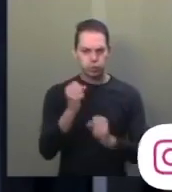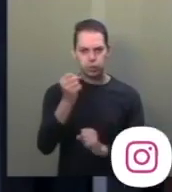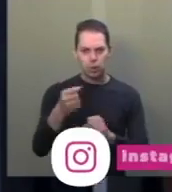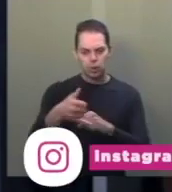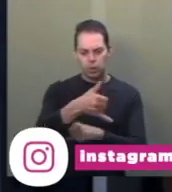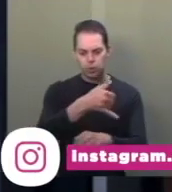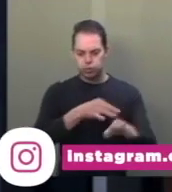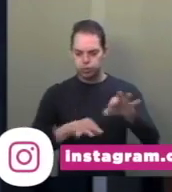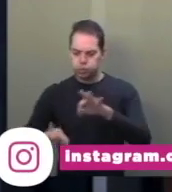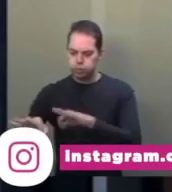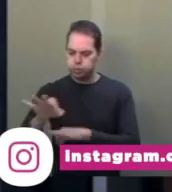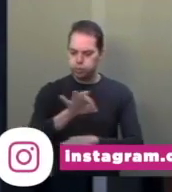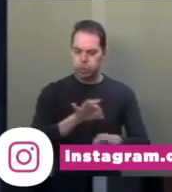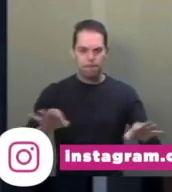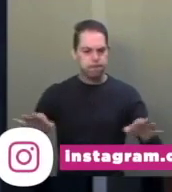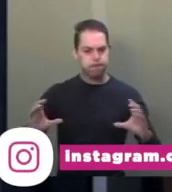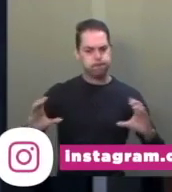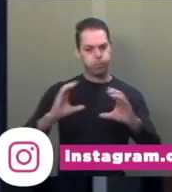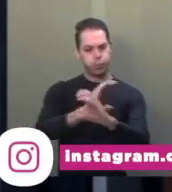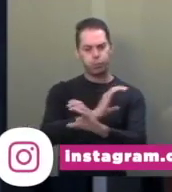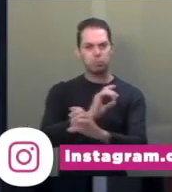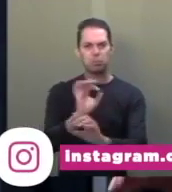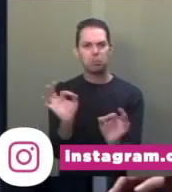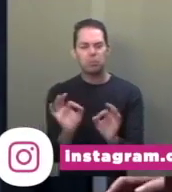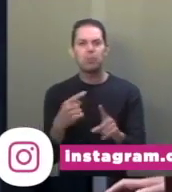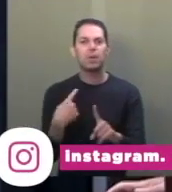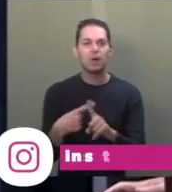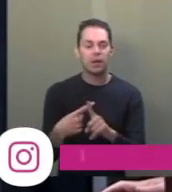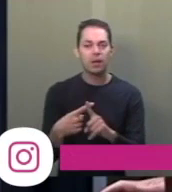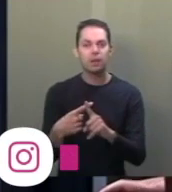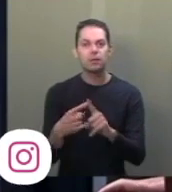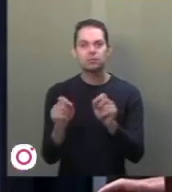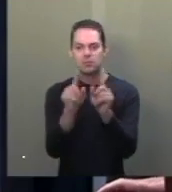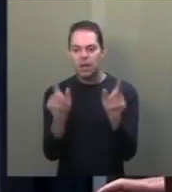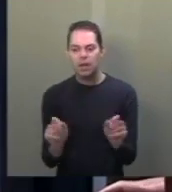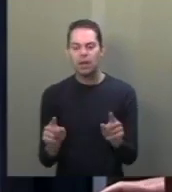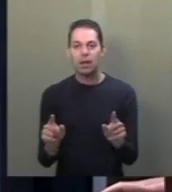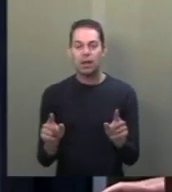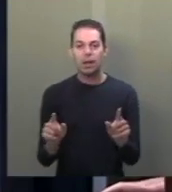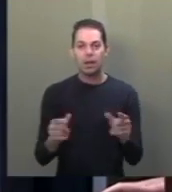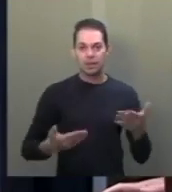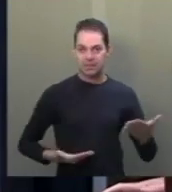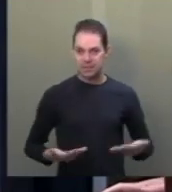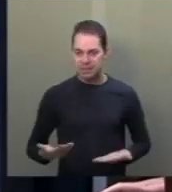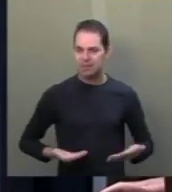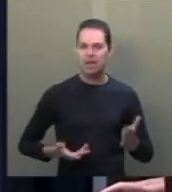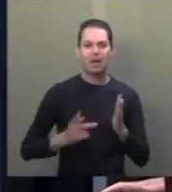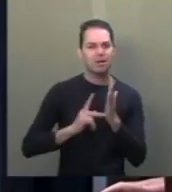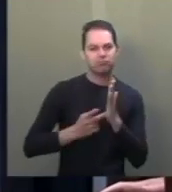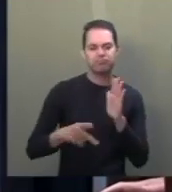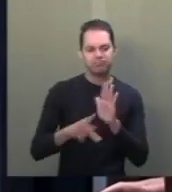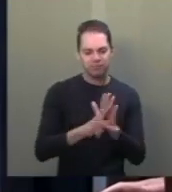operam na sua plenitude? A resposta dos petroleiros, dos sindicalistas da